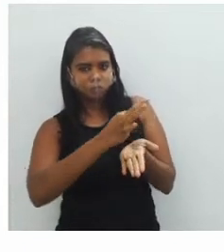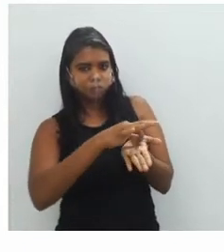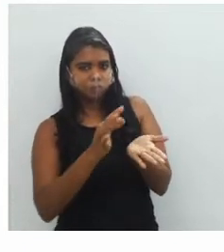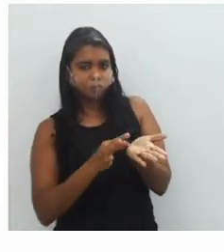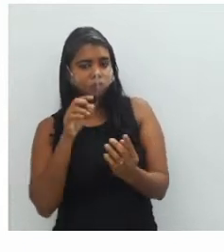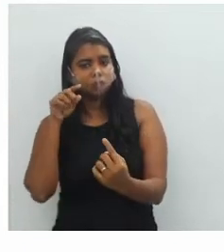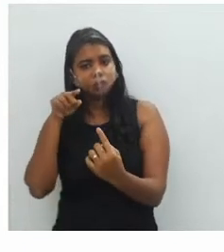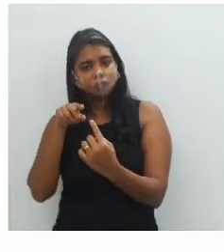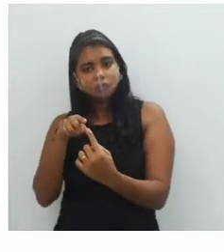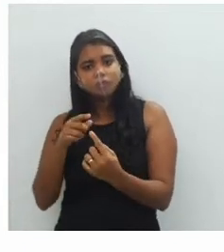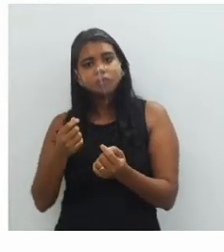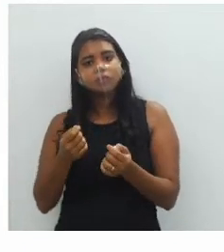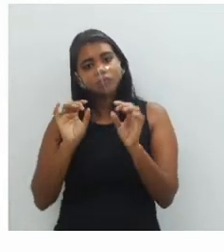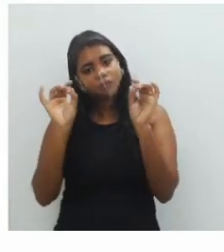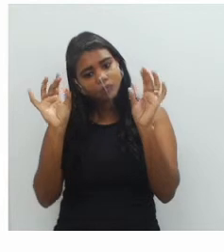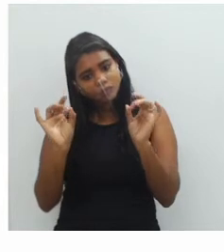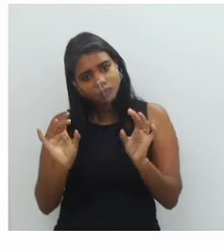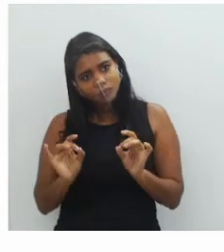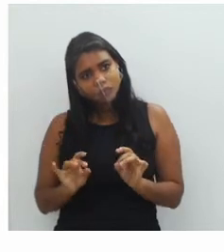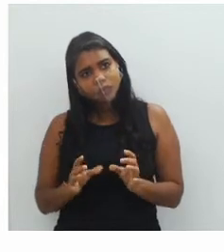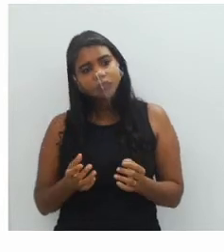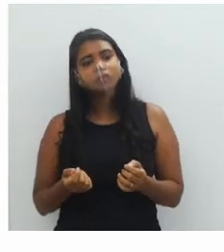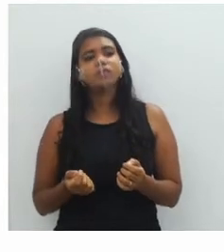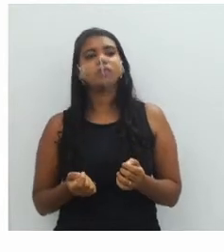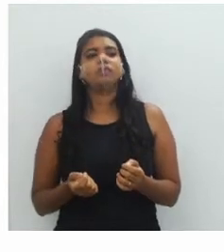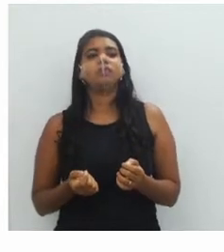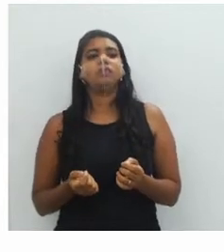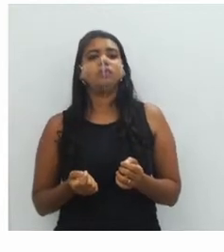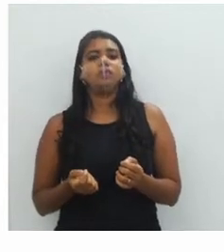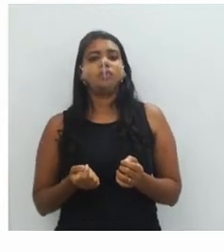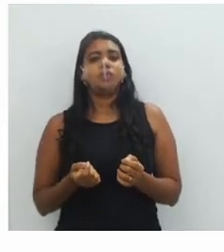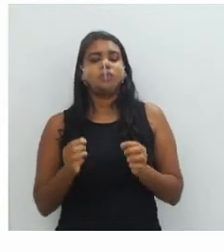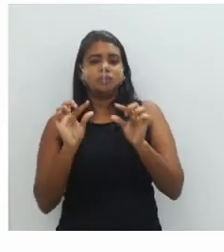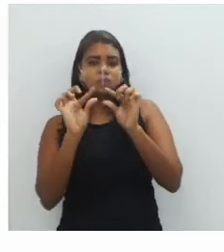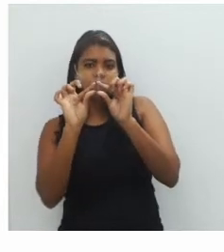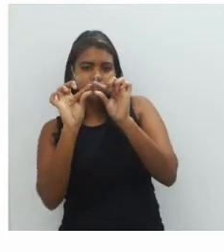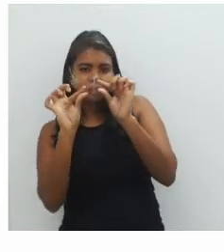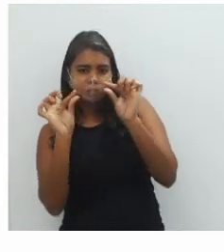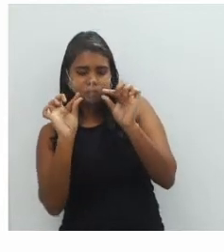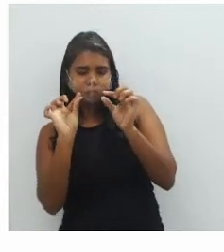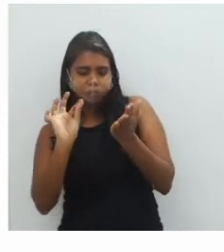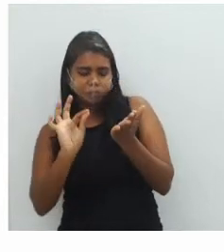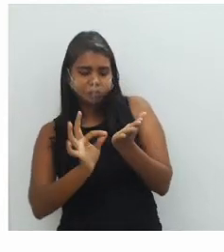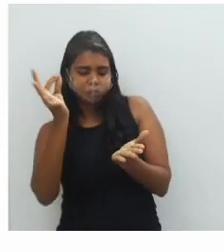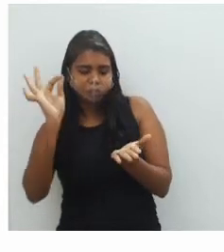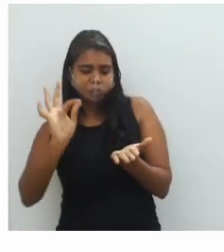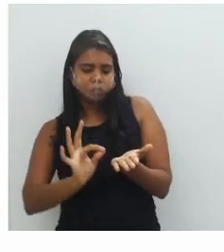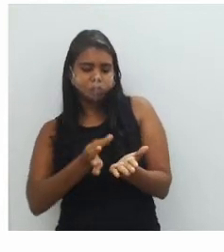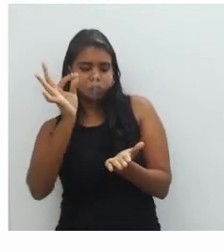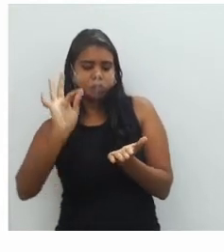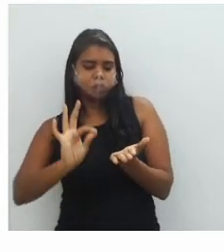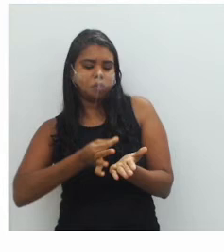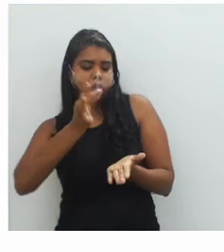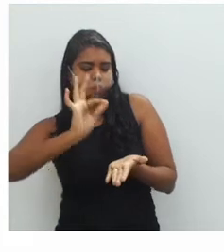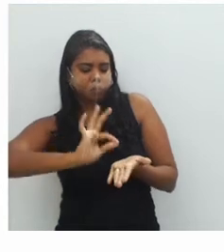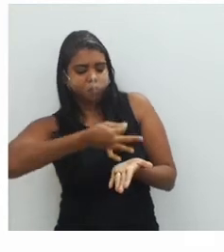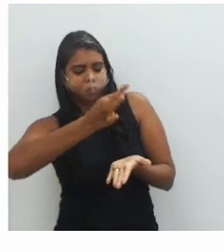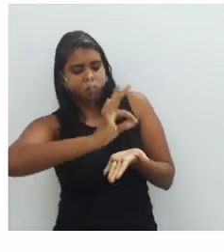objetos específicos, como determinados tipos de agulha, para realizar o bordado de linhas